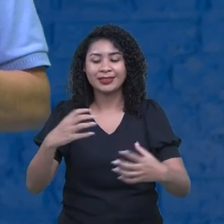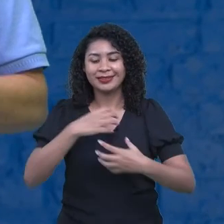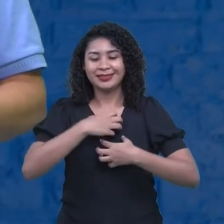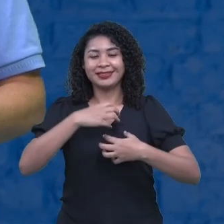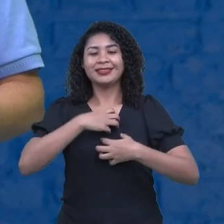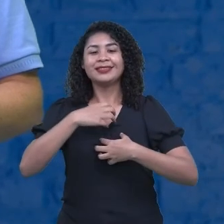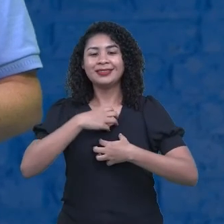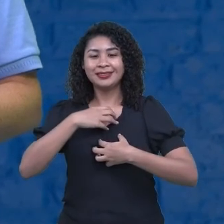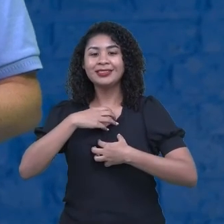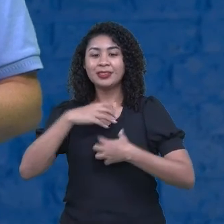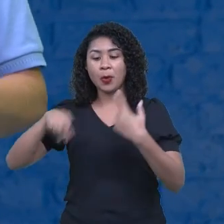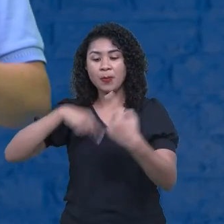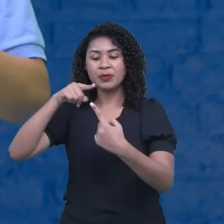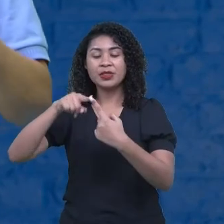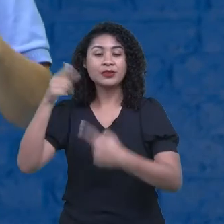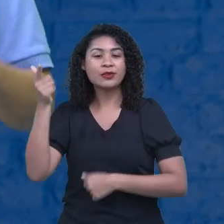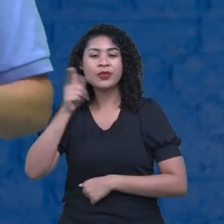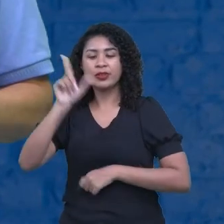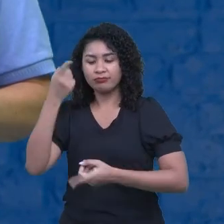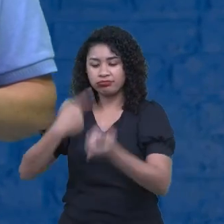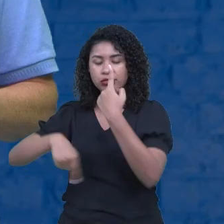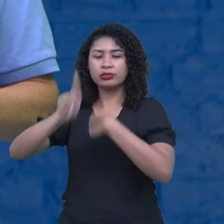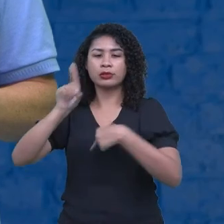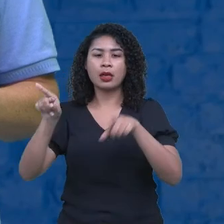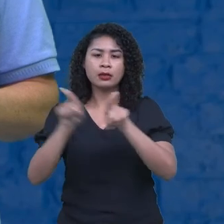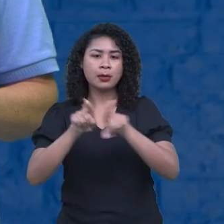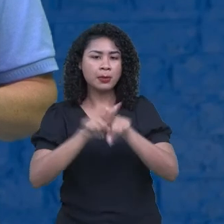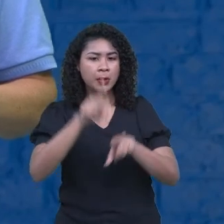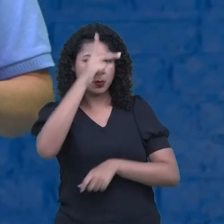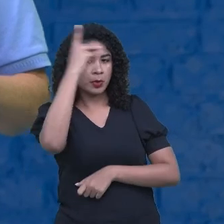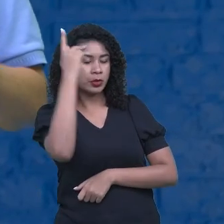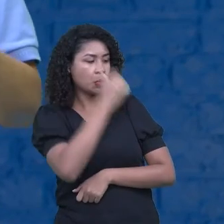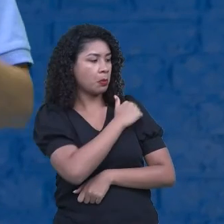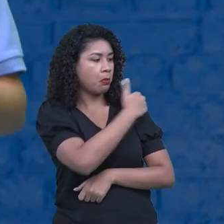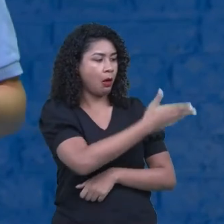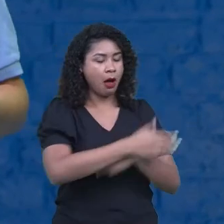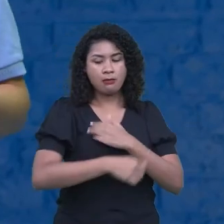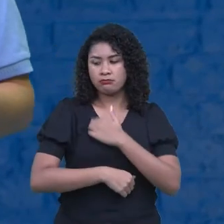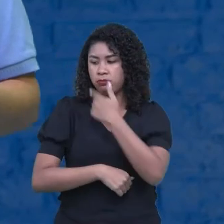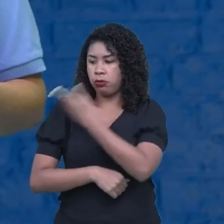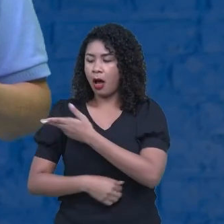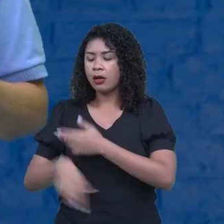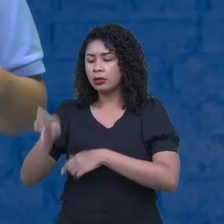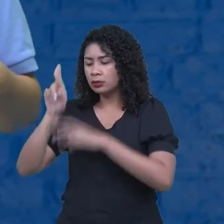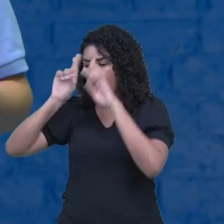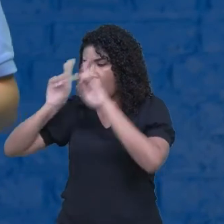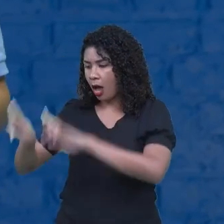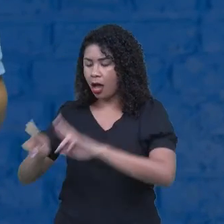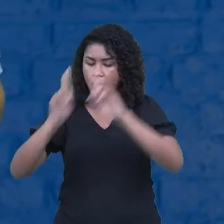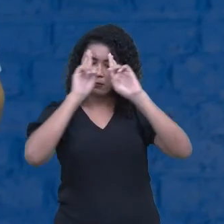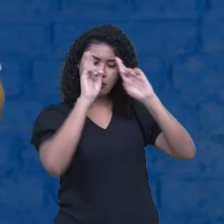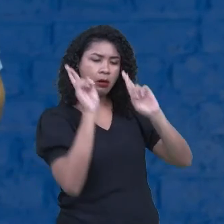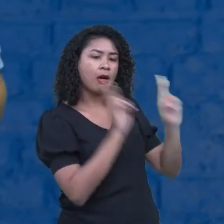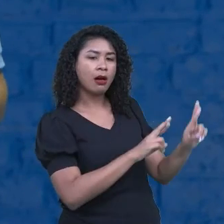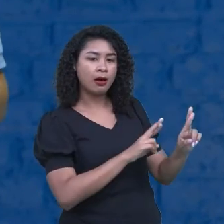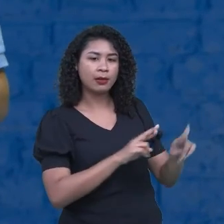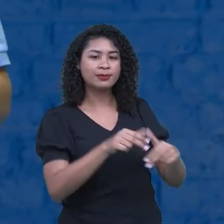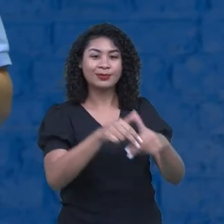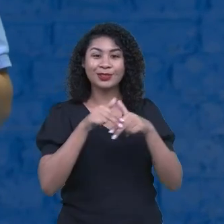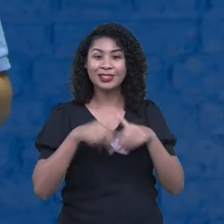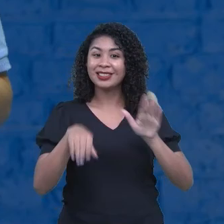Respeitando todos que estão à sua volta. Então, o projeto de vida, ele vai causar tudo isso.